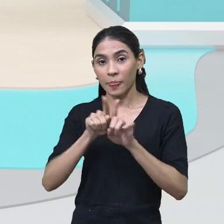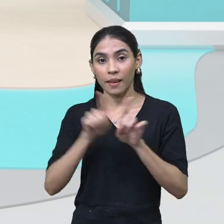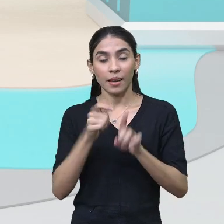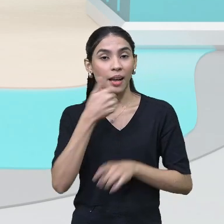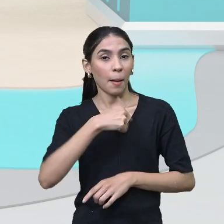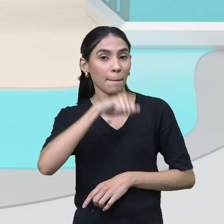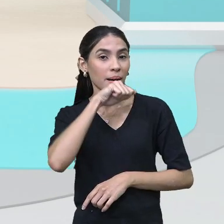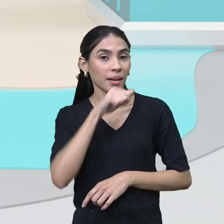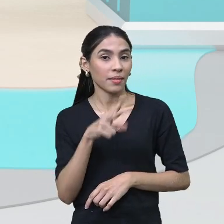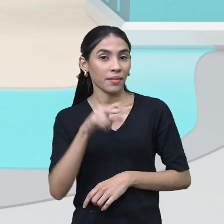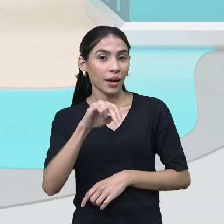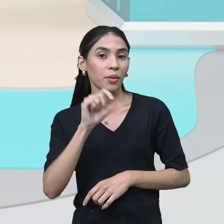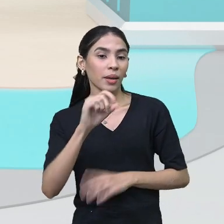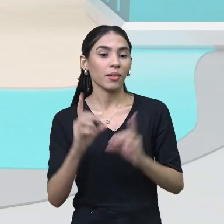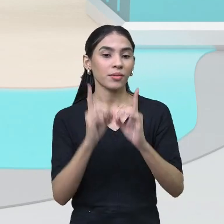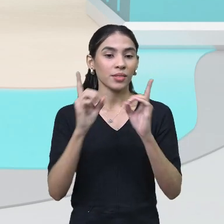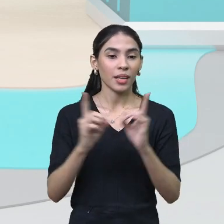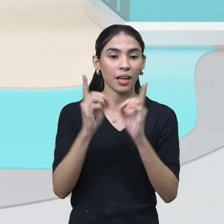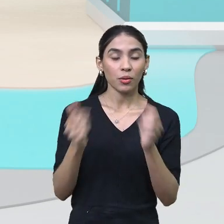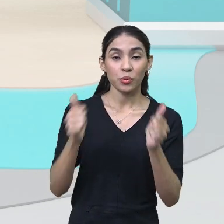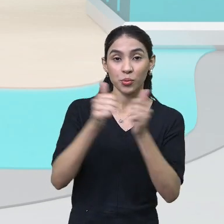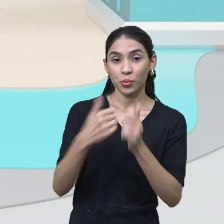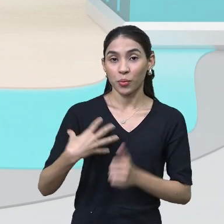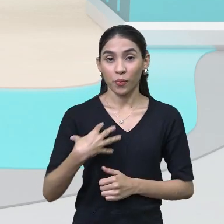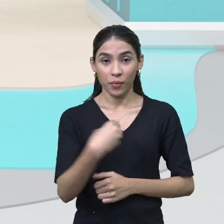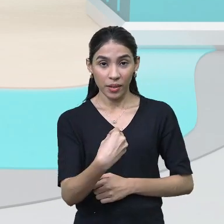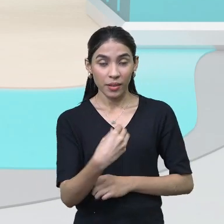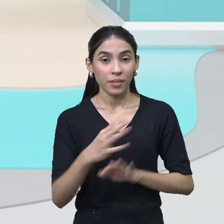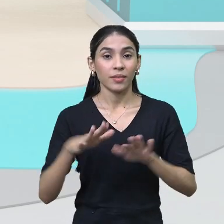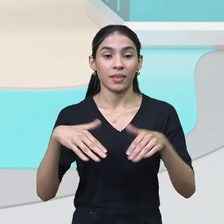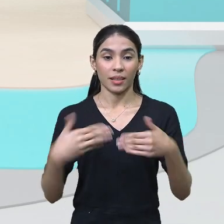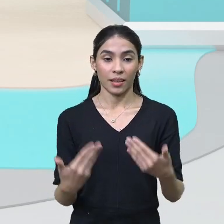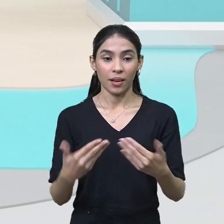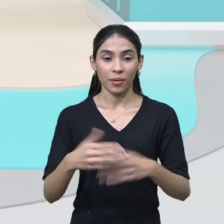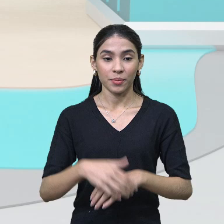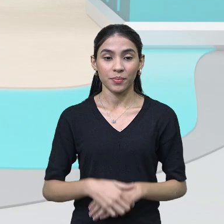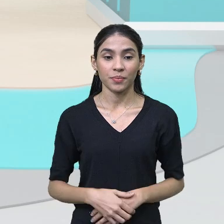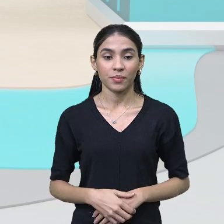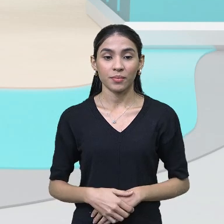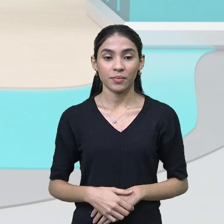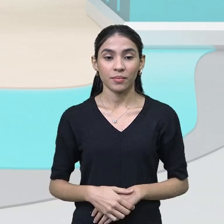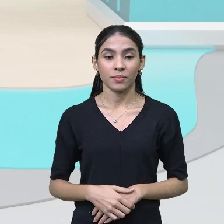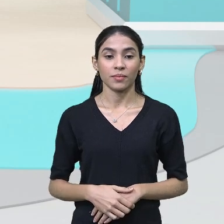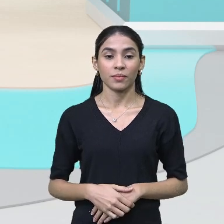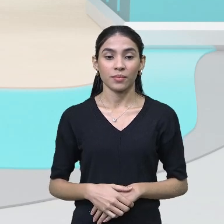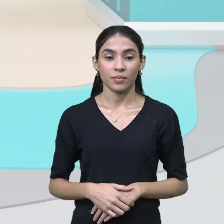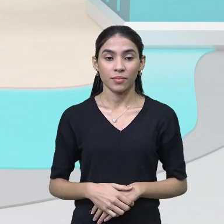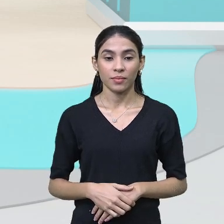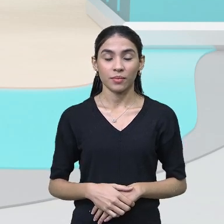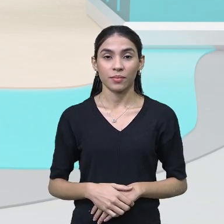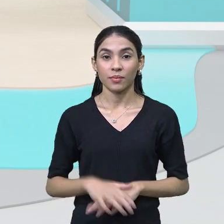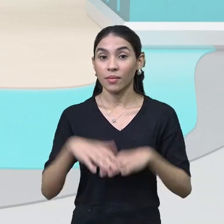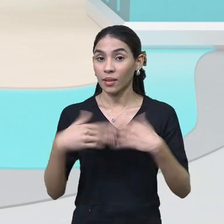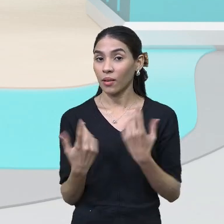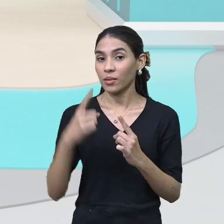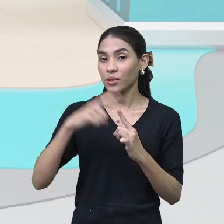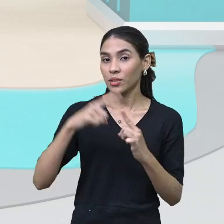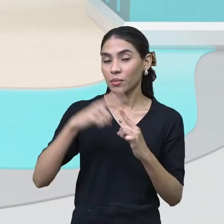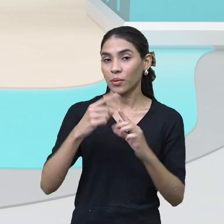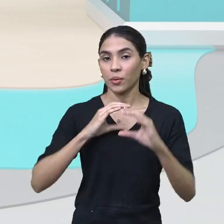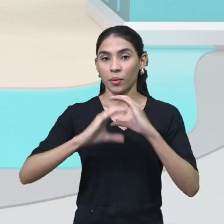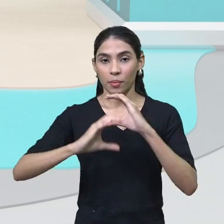faz um diálogo com o filho. Então, esse modo de